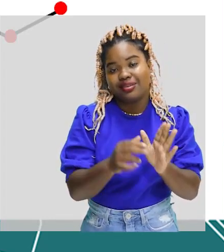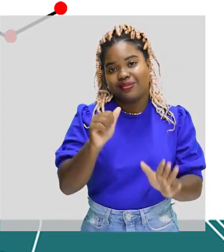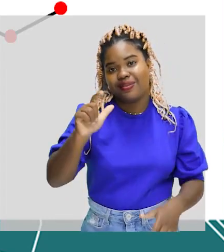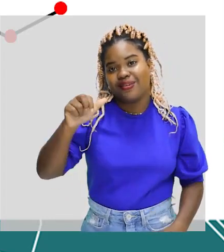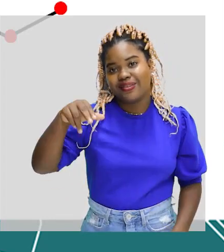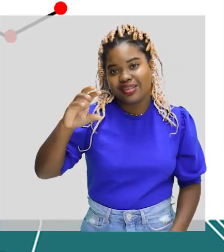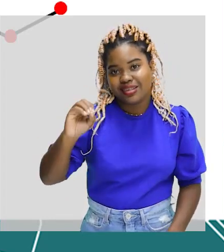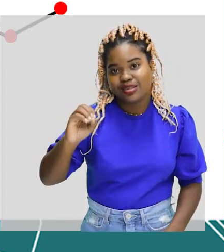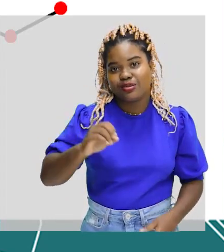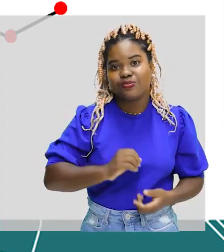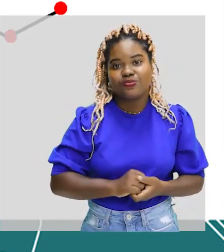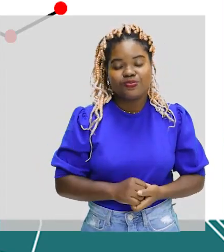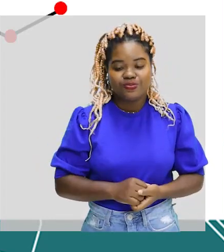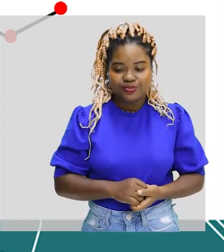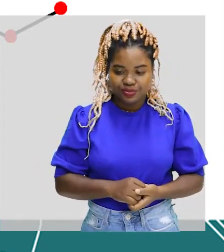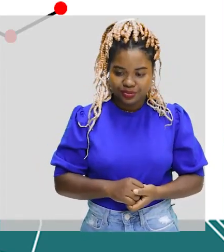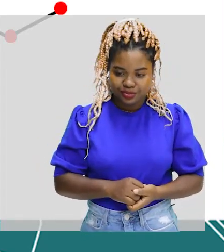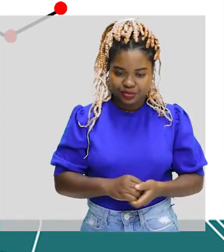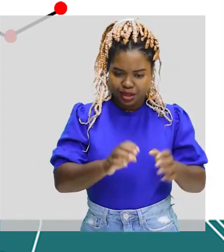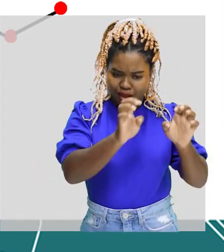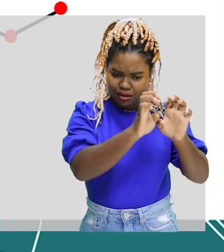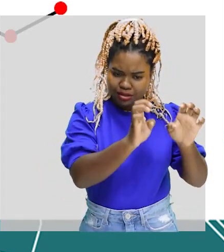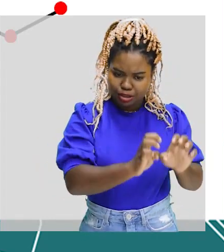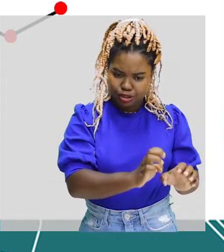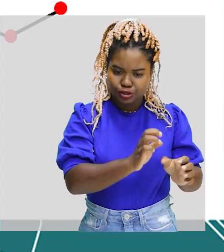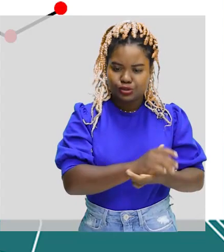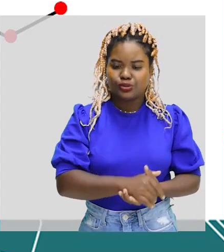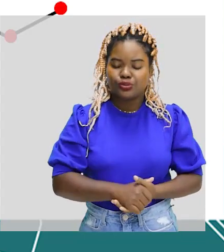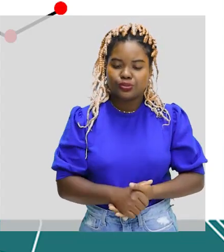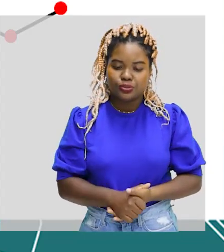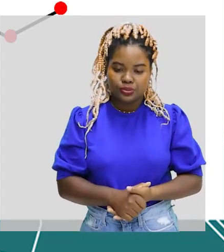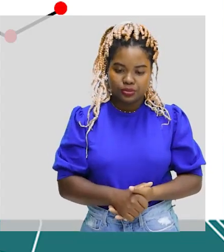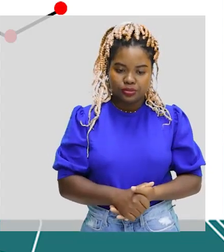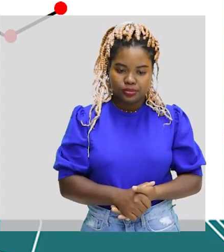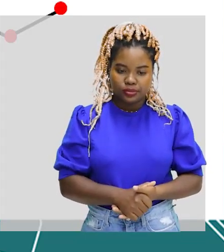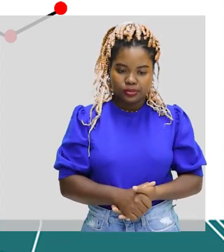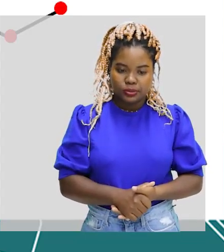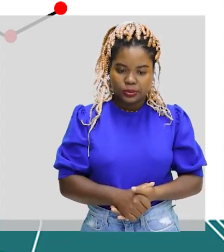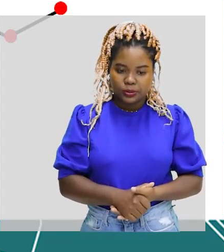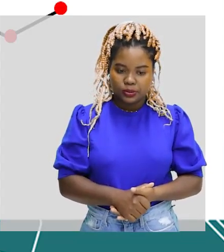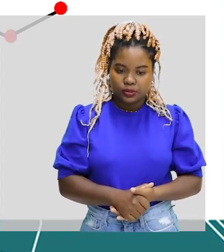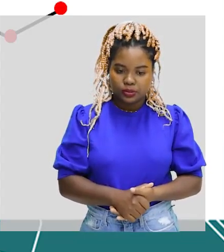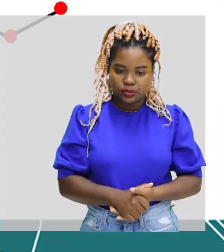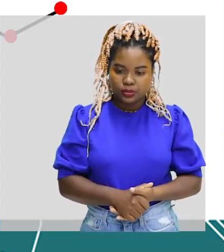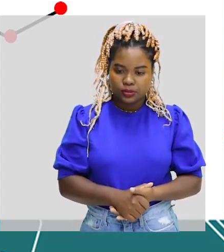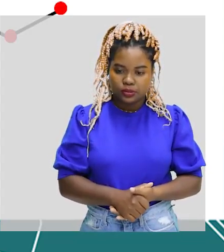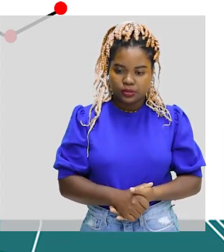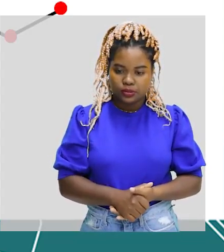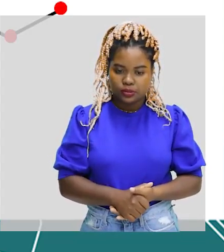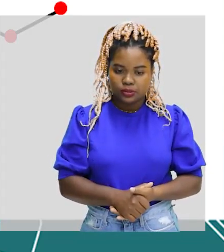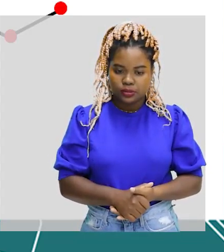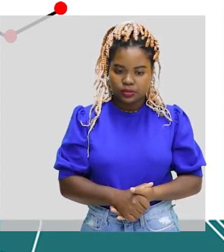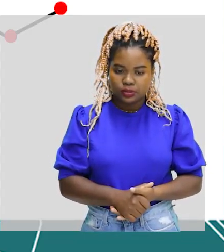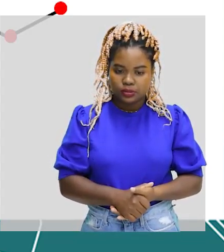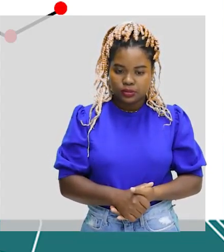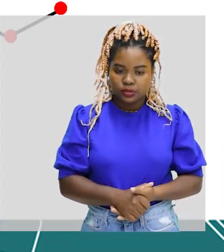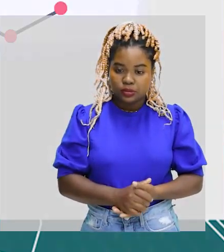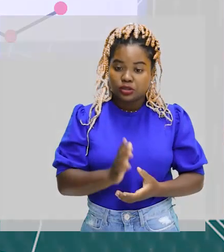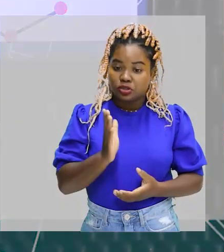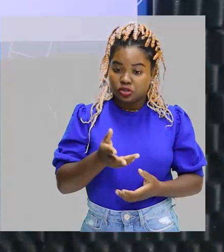alcano. Na verdade, representar a estrutura de um composto orgânico. Então, essa aqui nós já